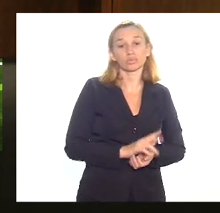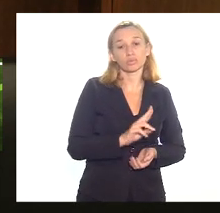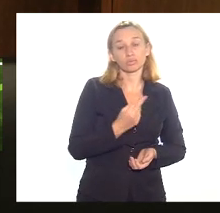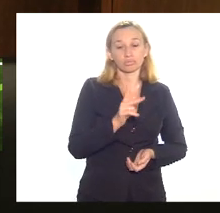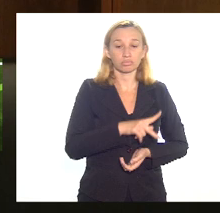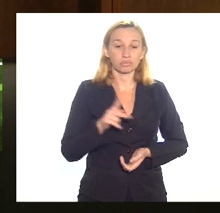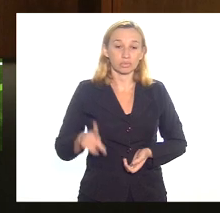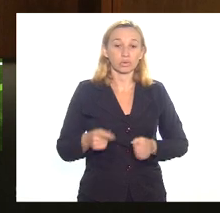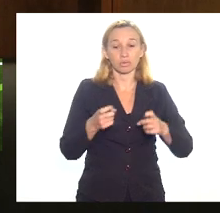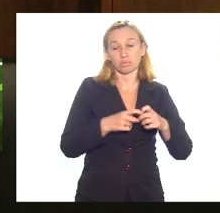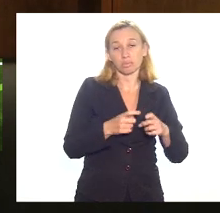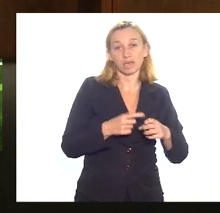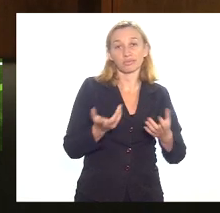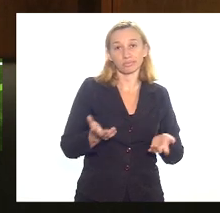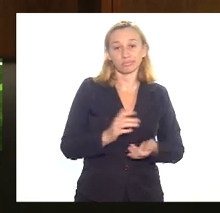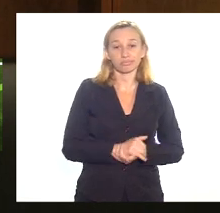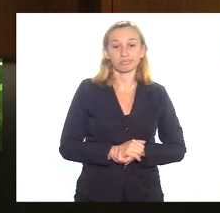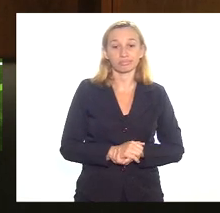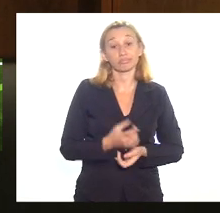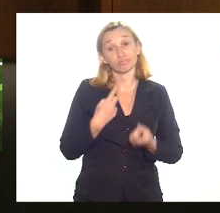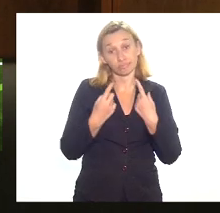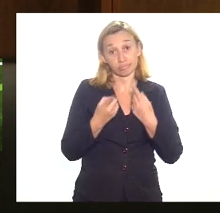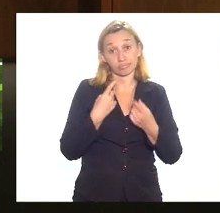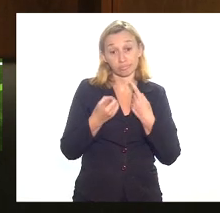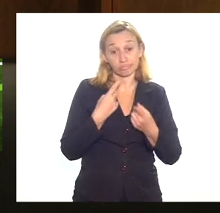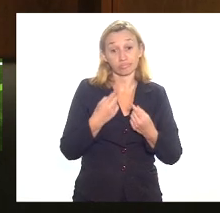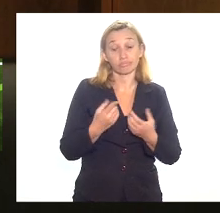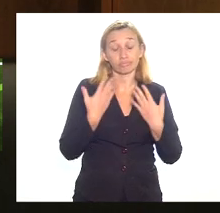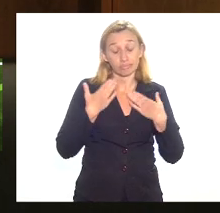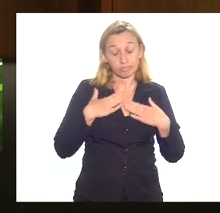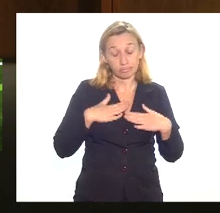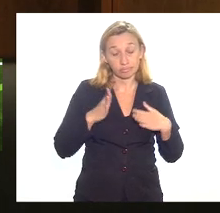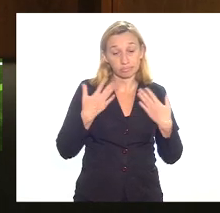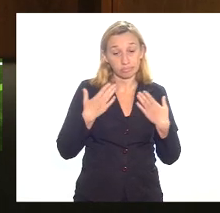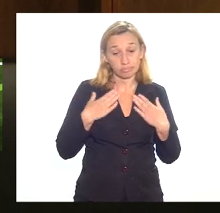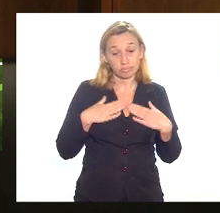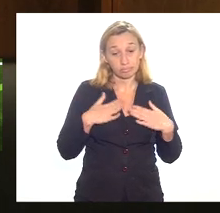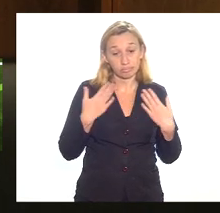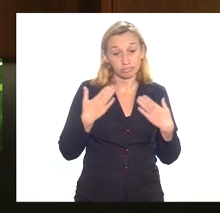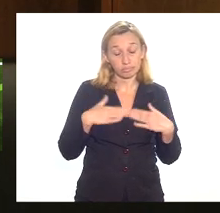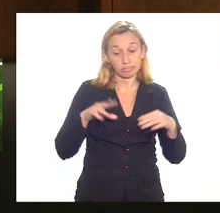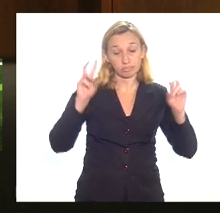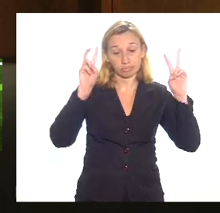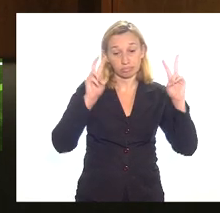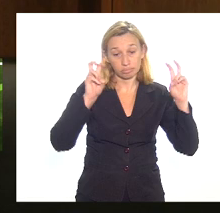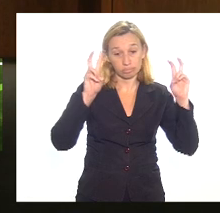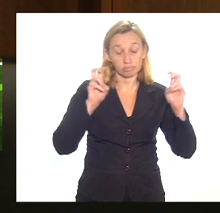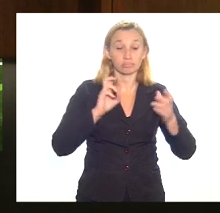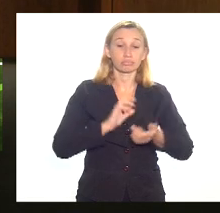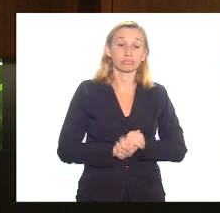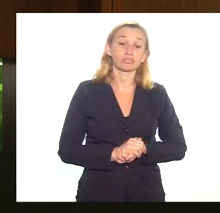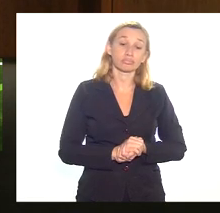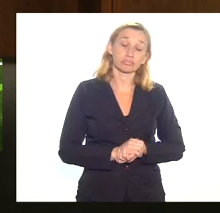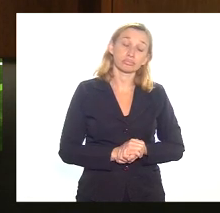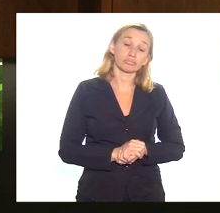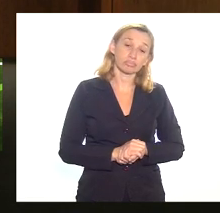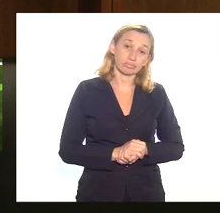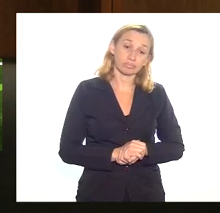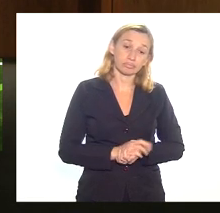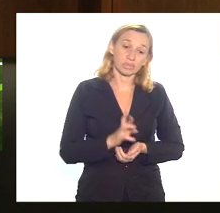professores médicos então nós temos que discutir com tranquilidade a questão do regime